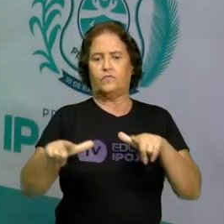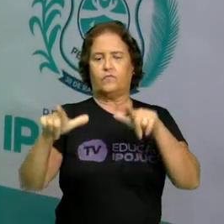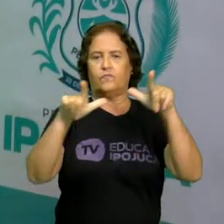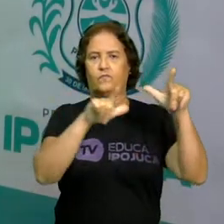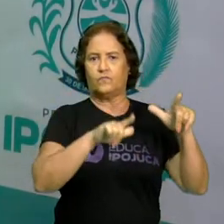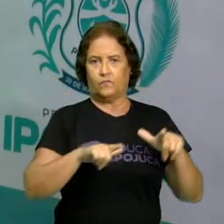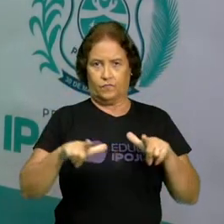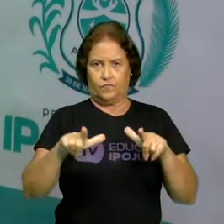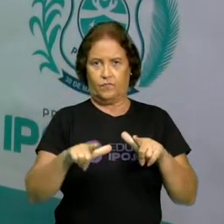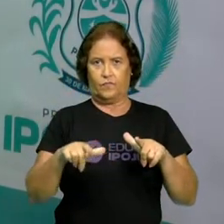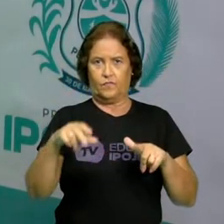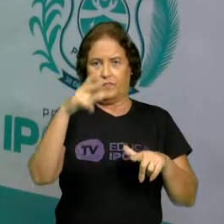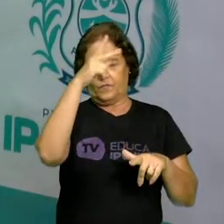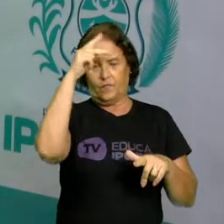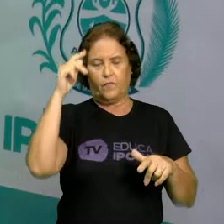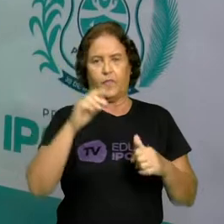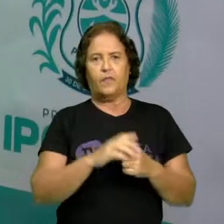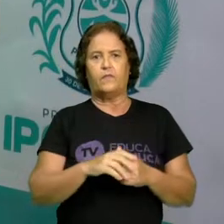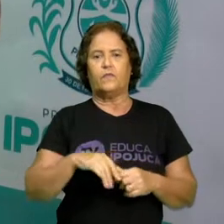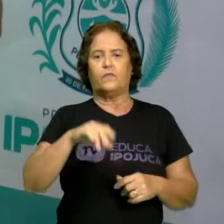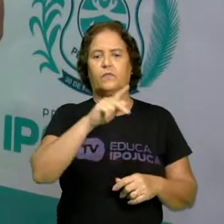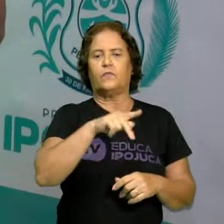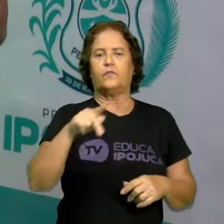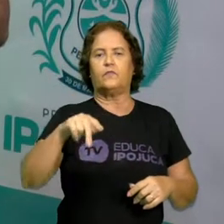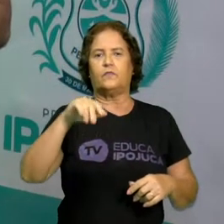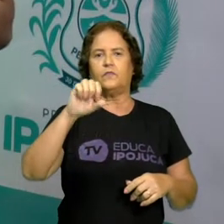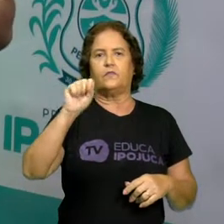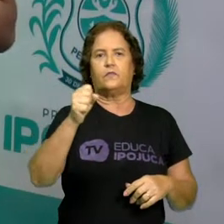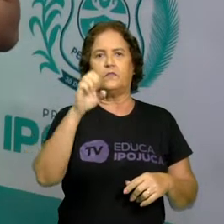estarei com vocês neste momento de aprender.